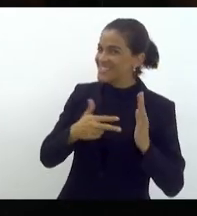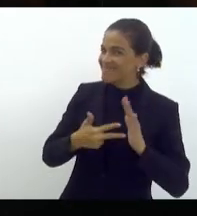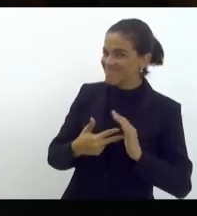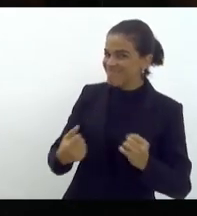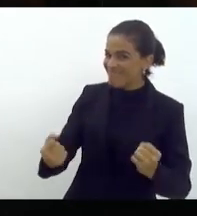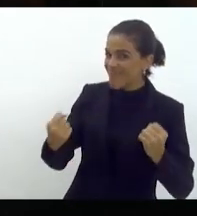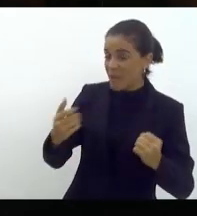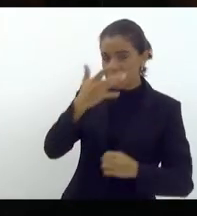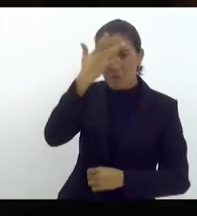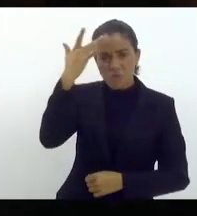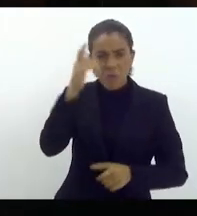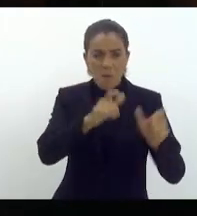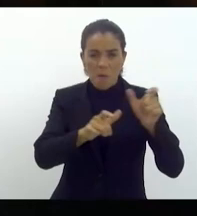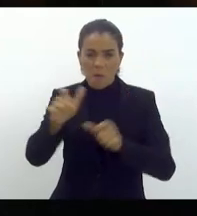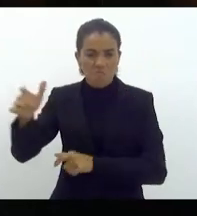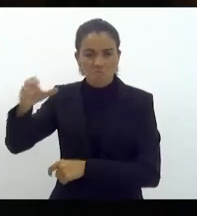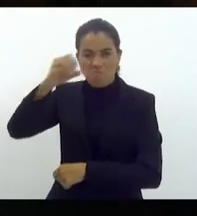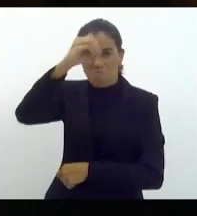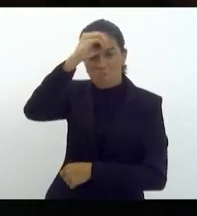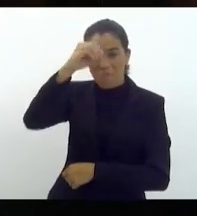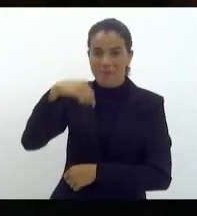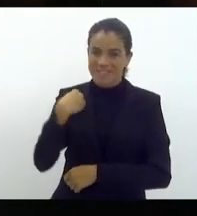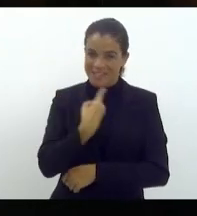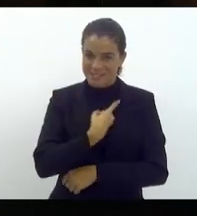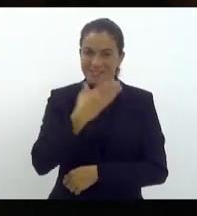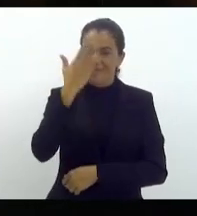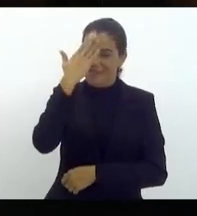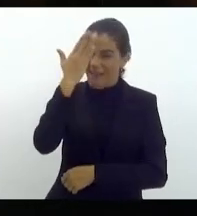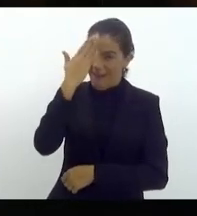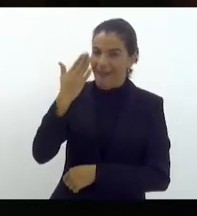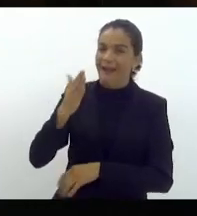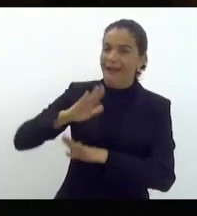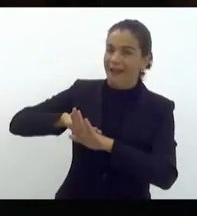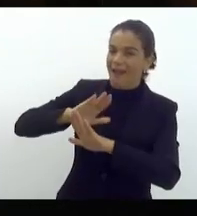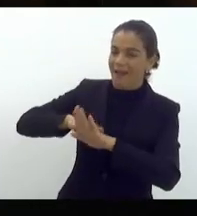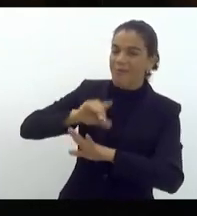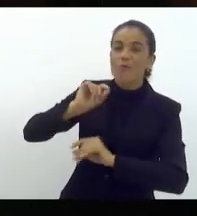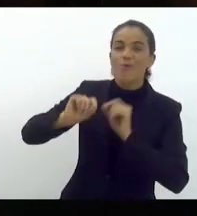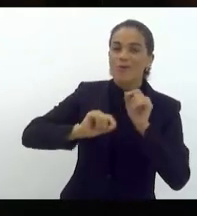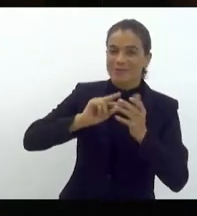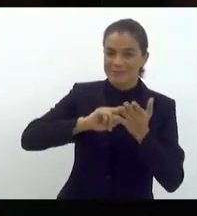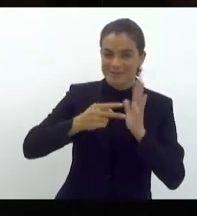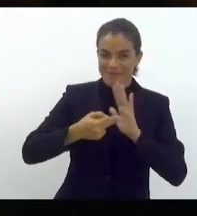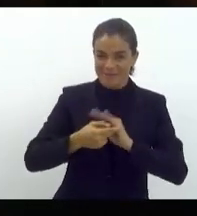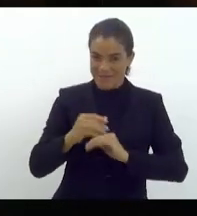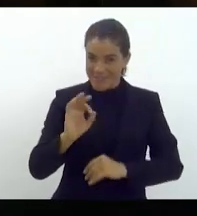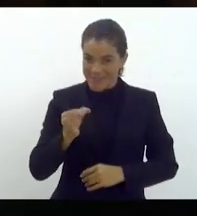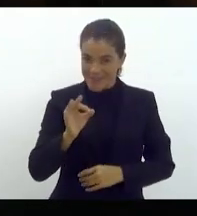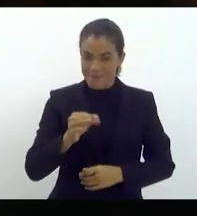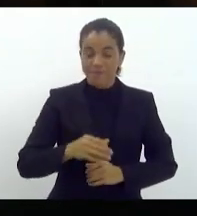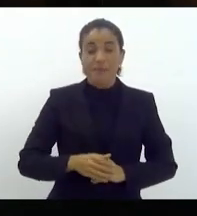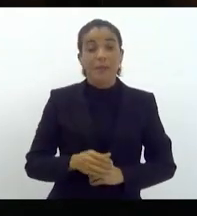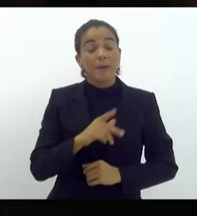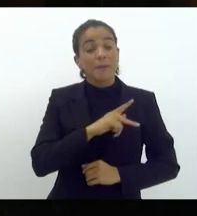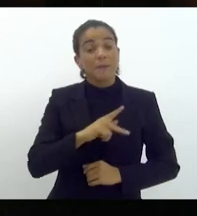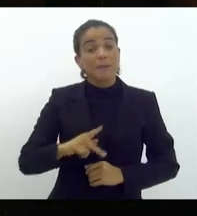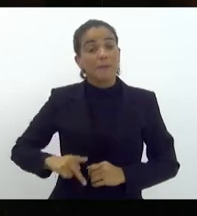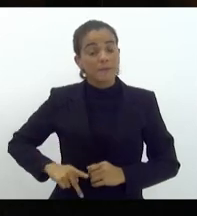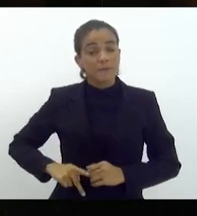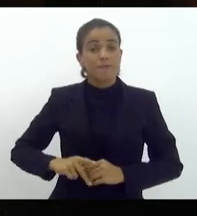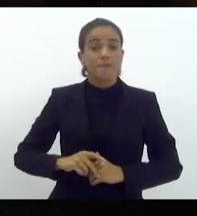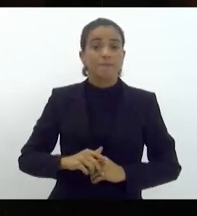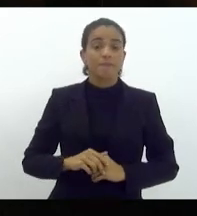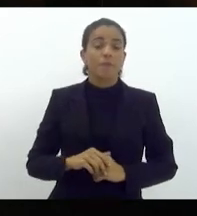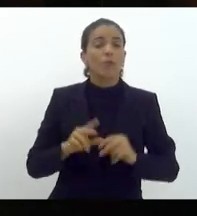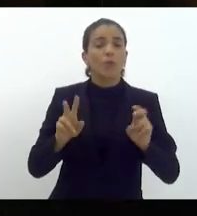pessoas não entendem, mas nós sabemos do que estamos falando. Deputado Carlinhos BNH. Senhor presidente, o